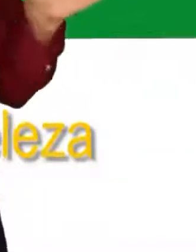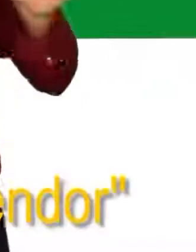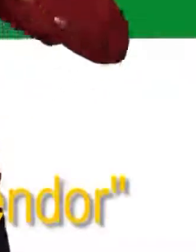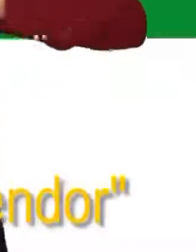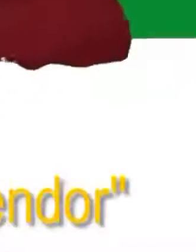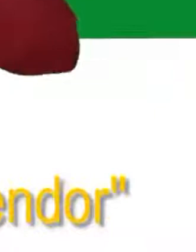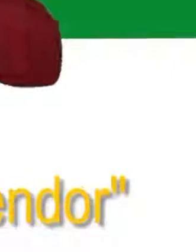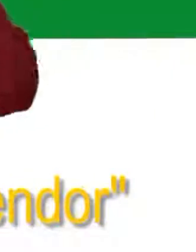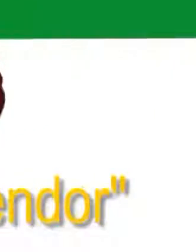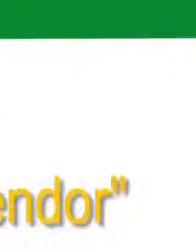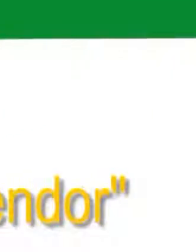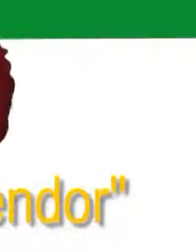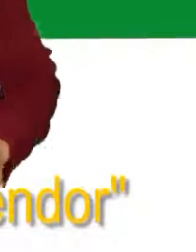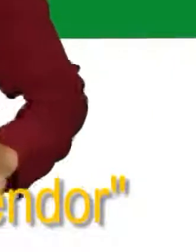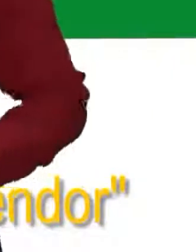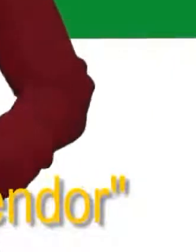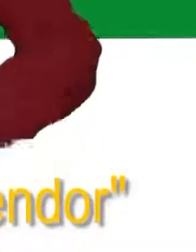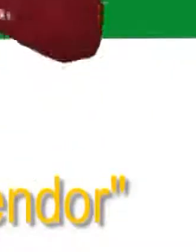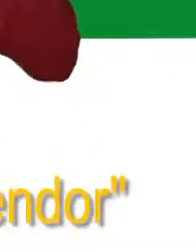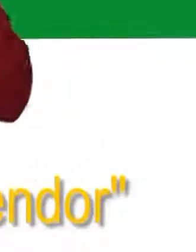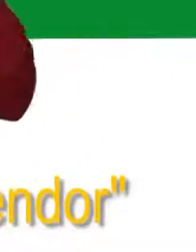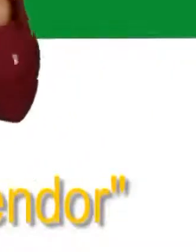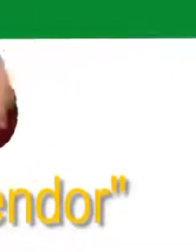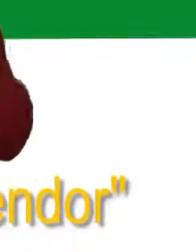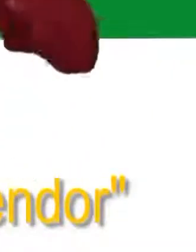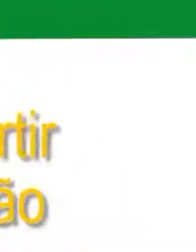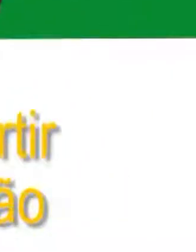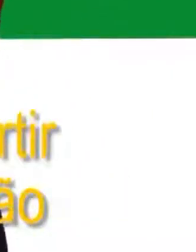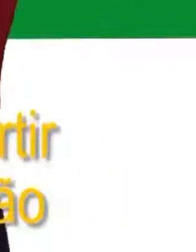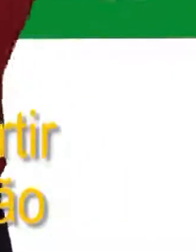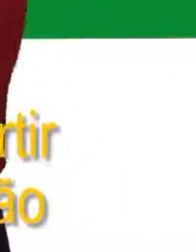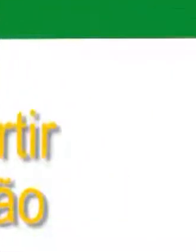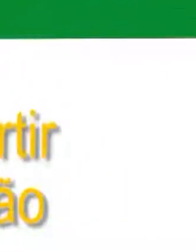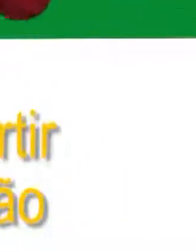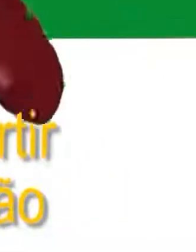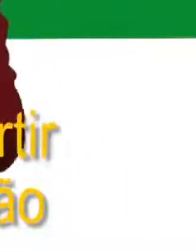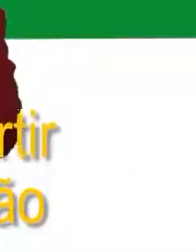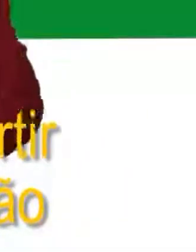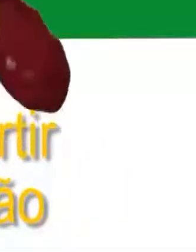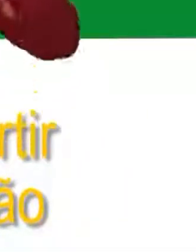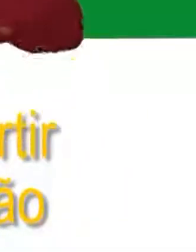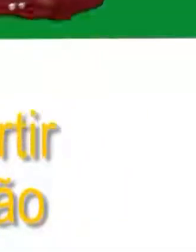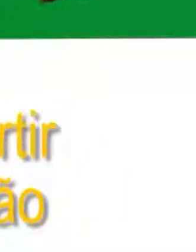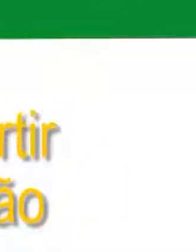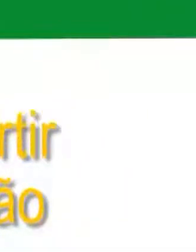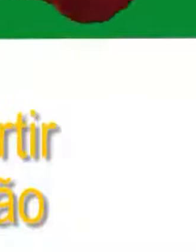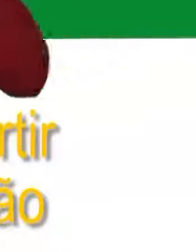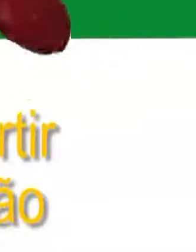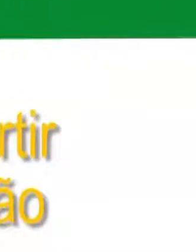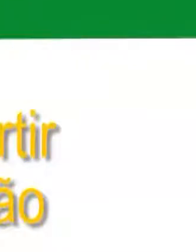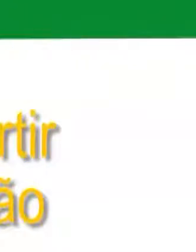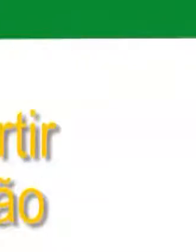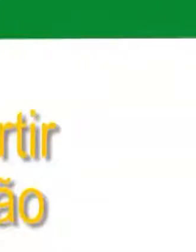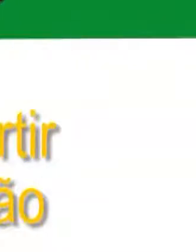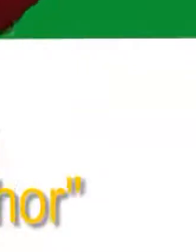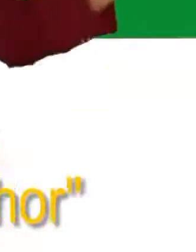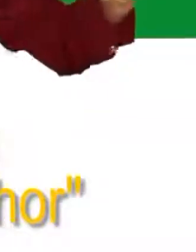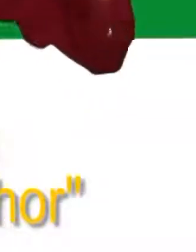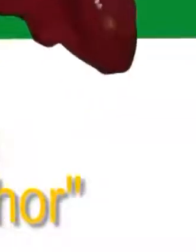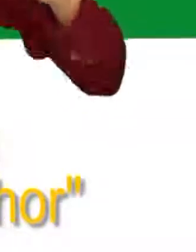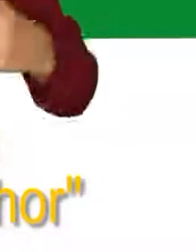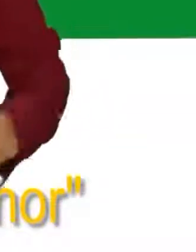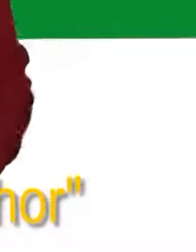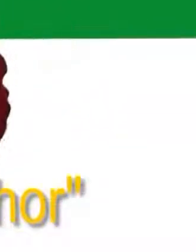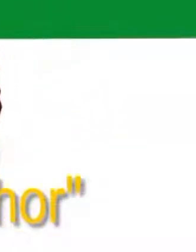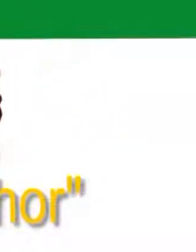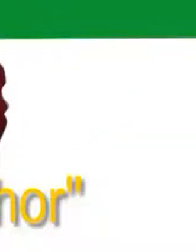terra loira, dotada de esplendor. Céu azul, alemado e cor pela bastidão, és